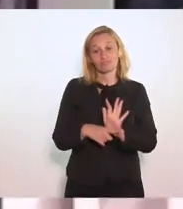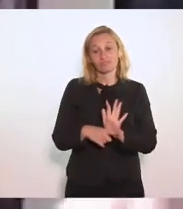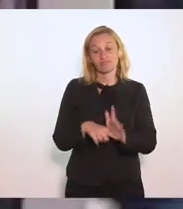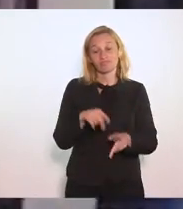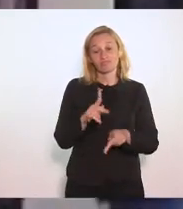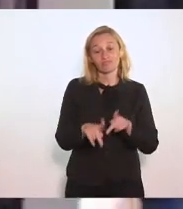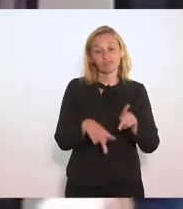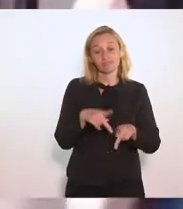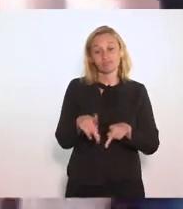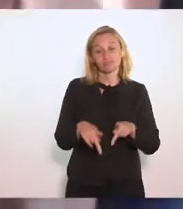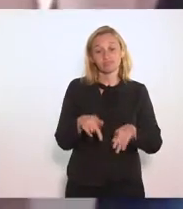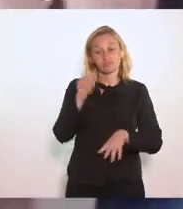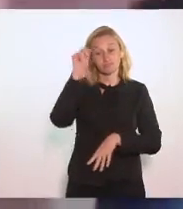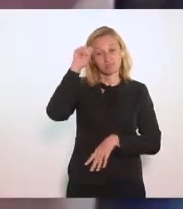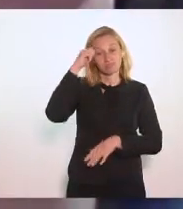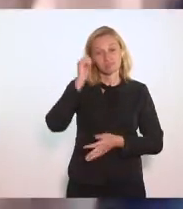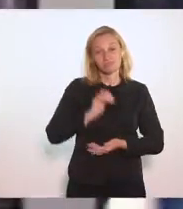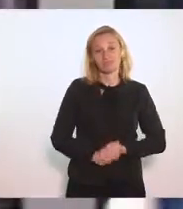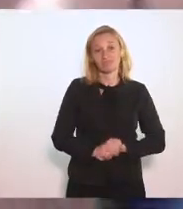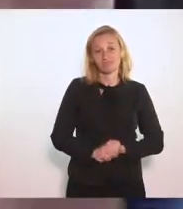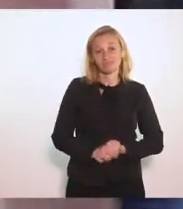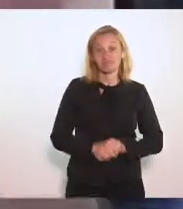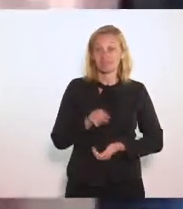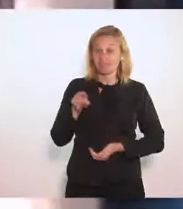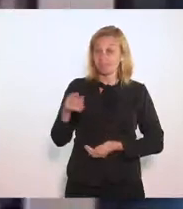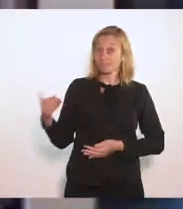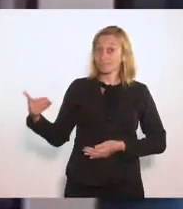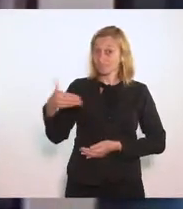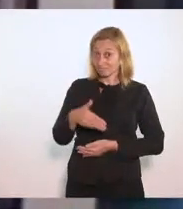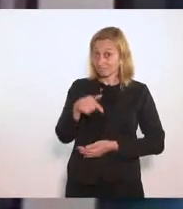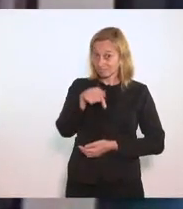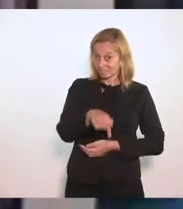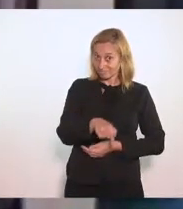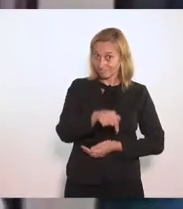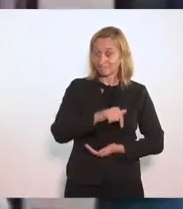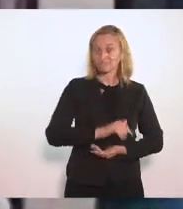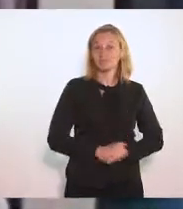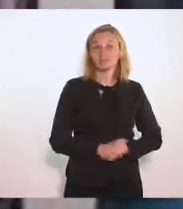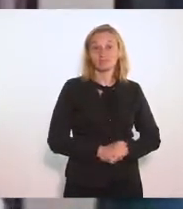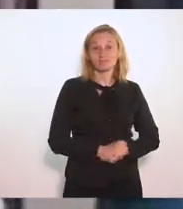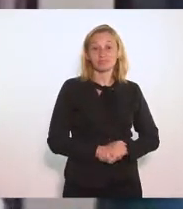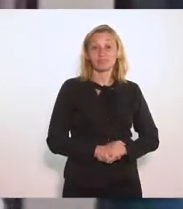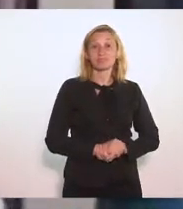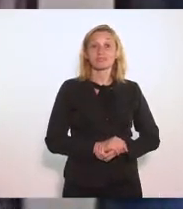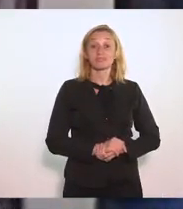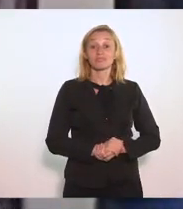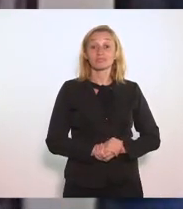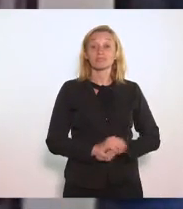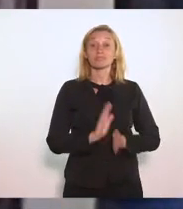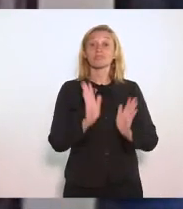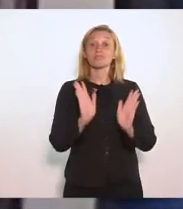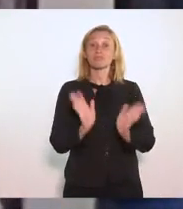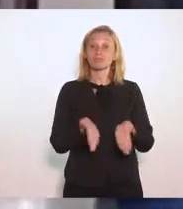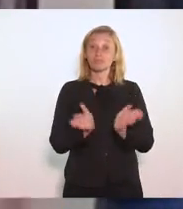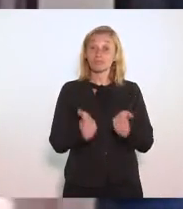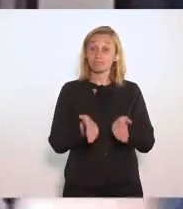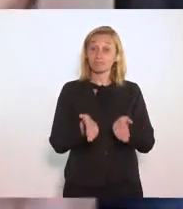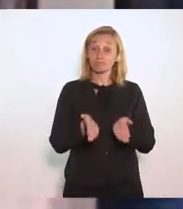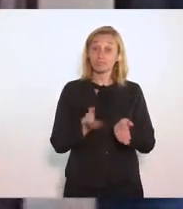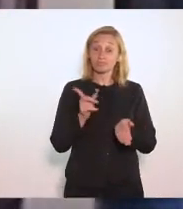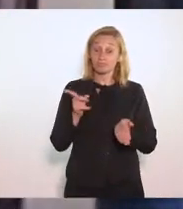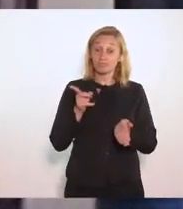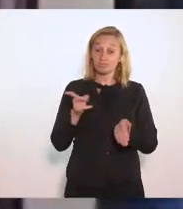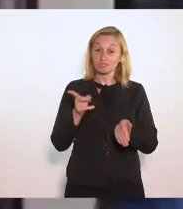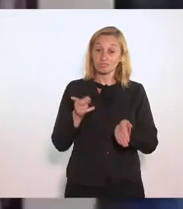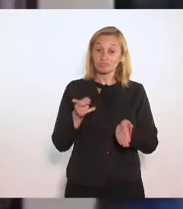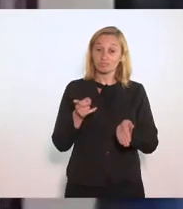povo Negro Daqueles que chegaram Aqui E aqueles Aqueles que hoje Buscam